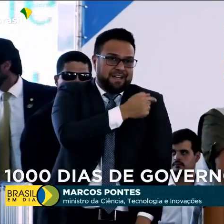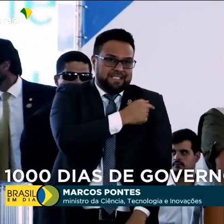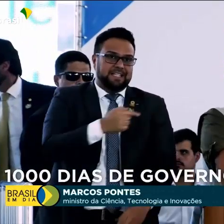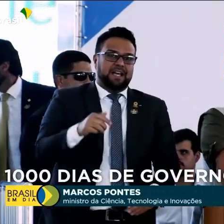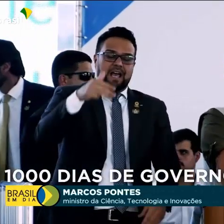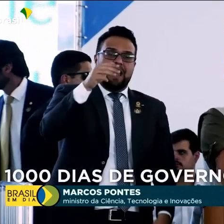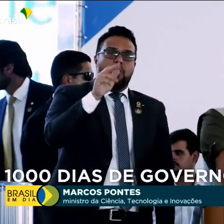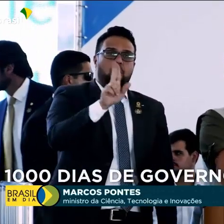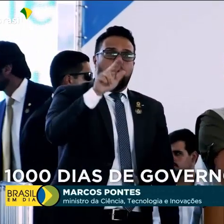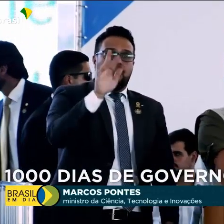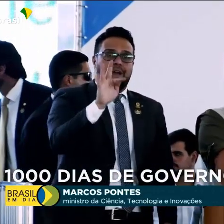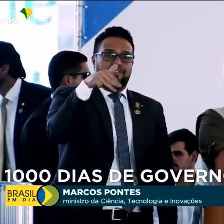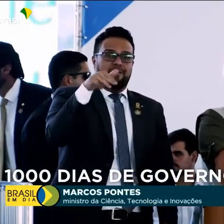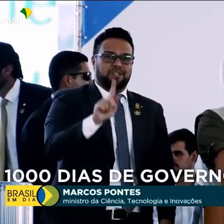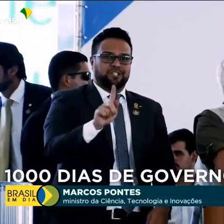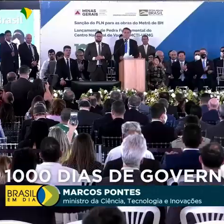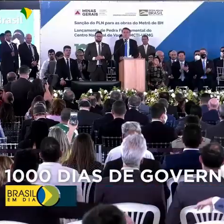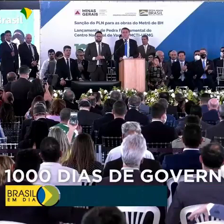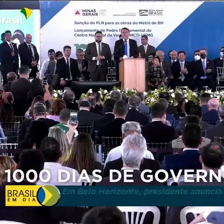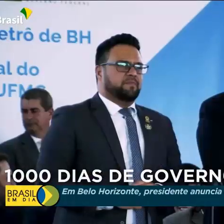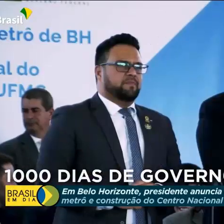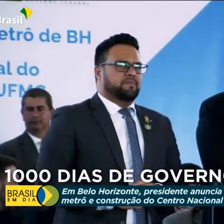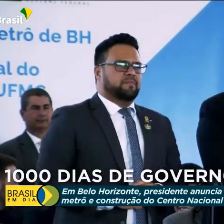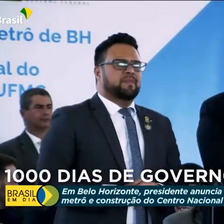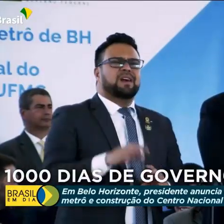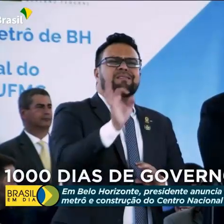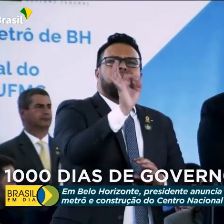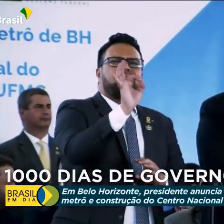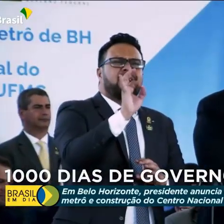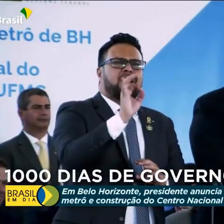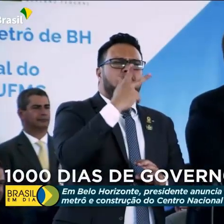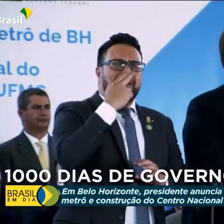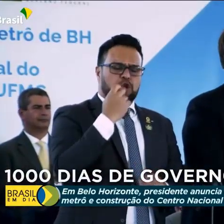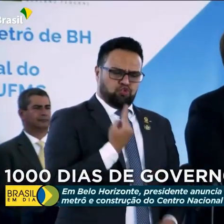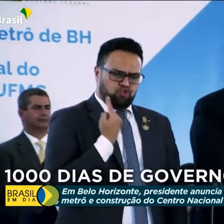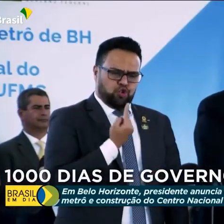FMG Nós não seremos mais dependentes Ninguém faz nada sozinho